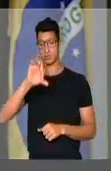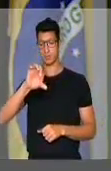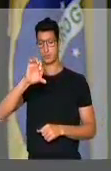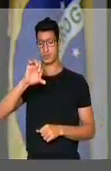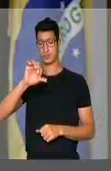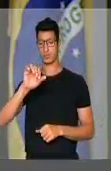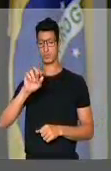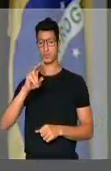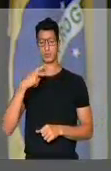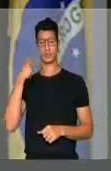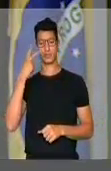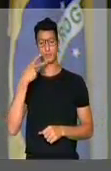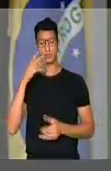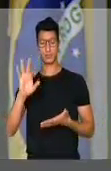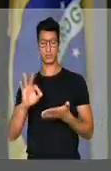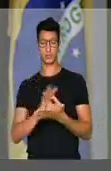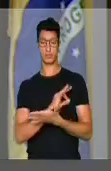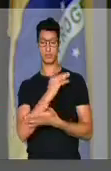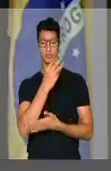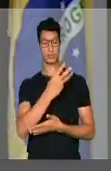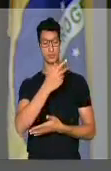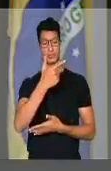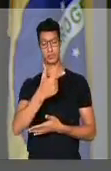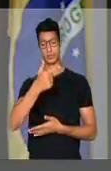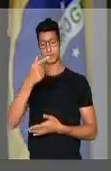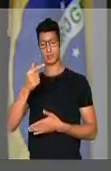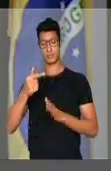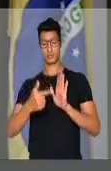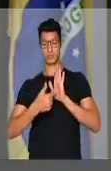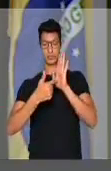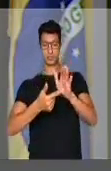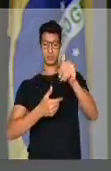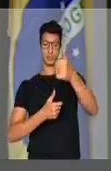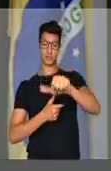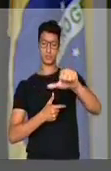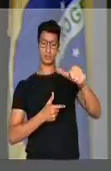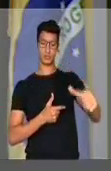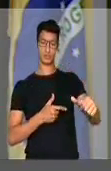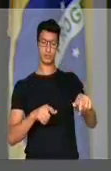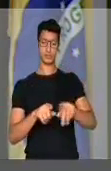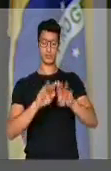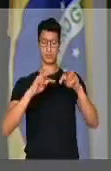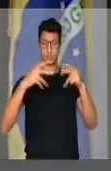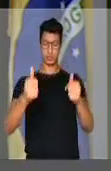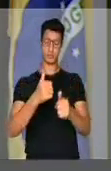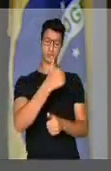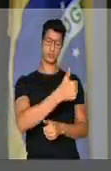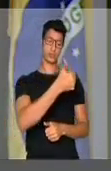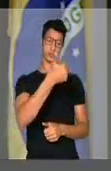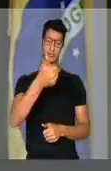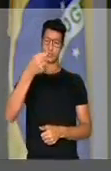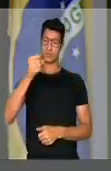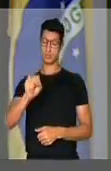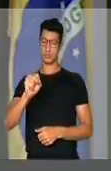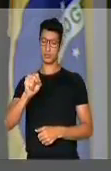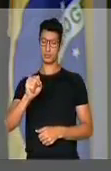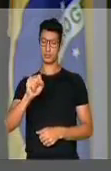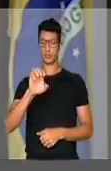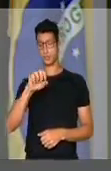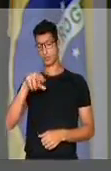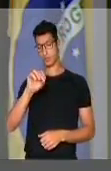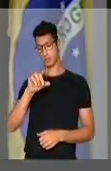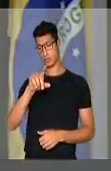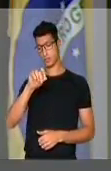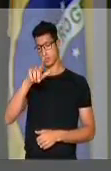vinícolas inscreveram 327 amostras na avaliação. Ao todo, 118 enólogos